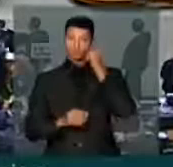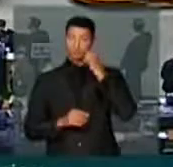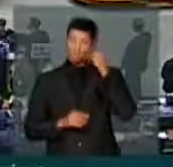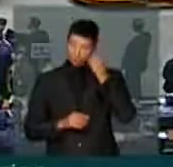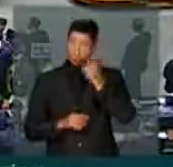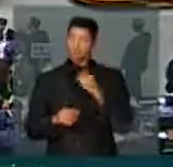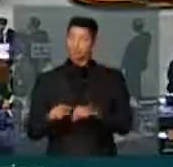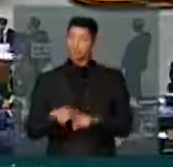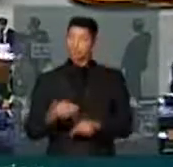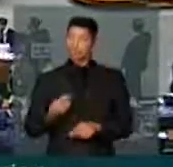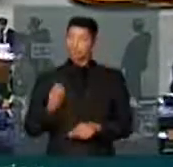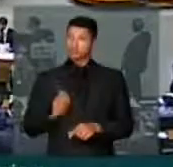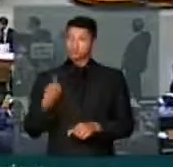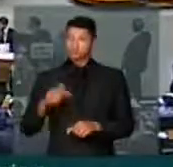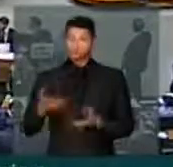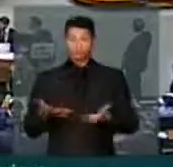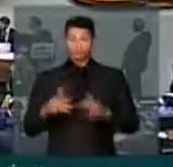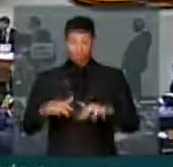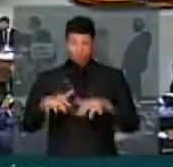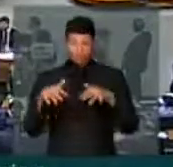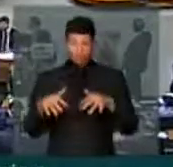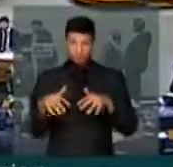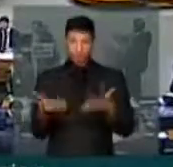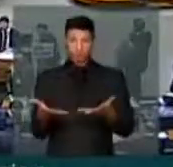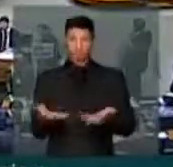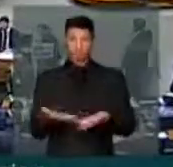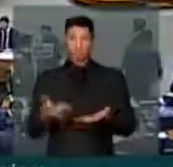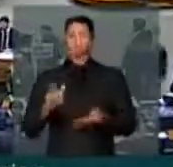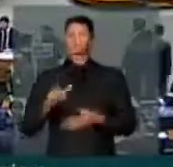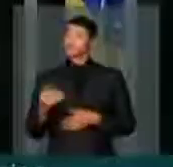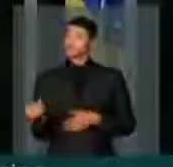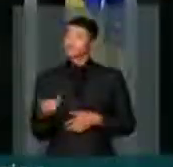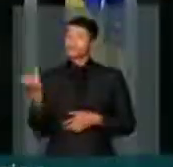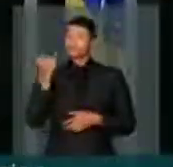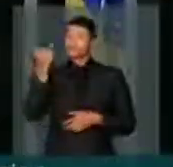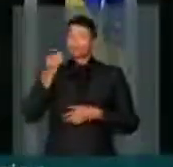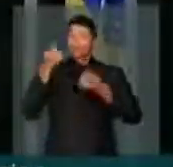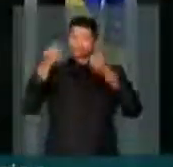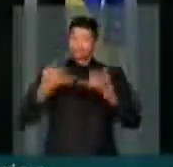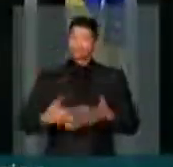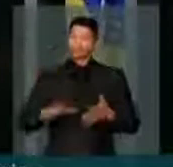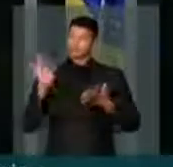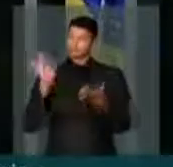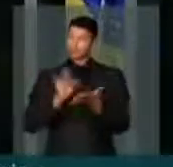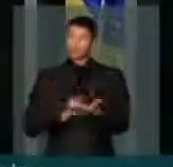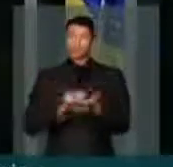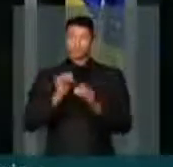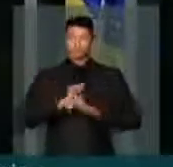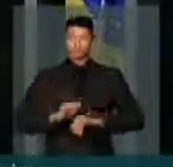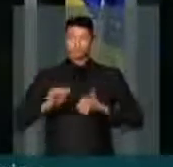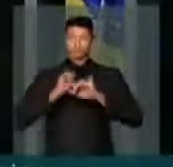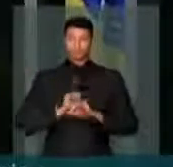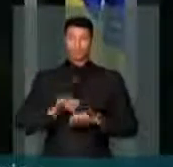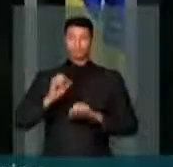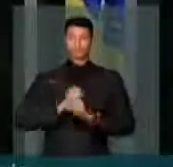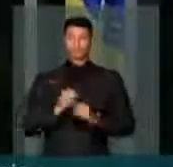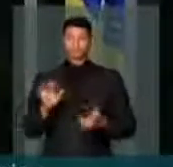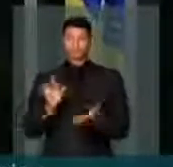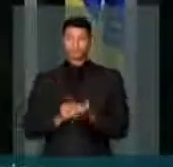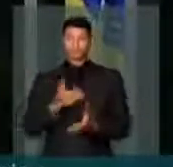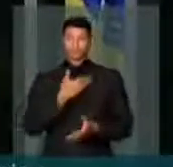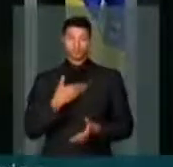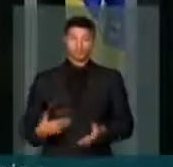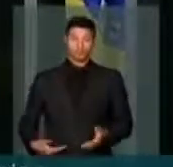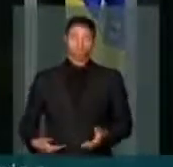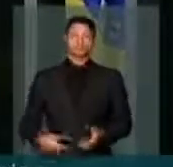senadores que estão aqui neste plenário. É muito importante que se diga a verdade. A grande verdade é que o